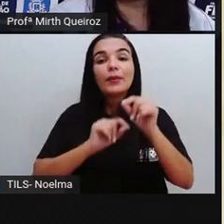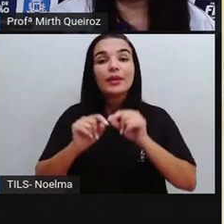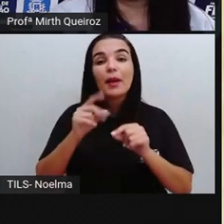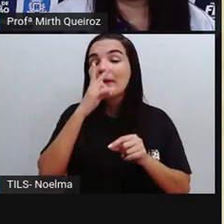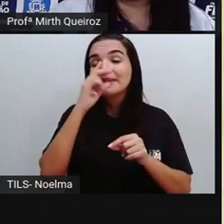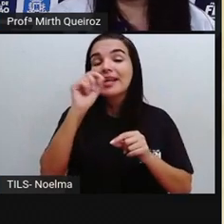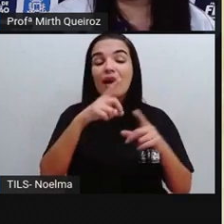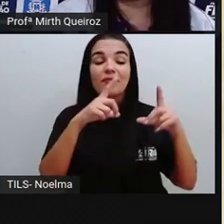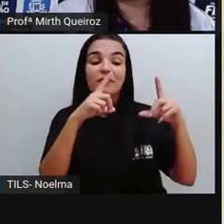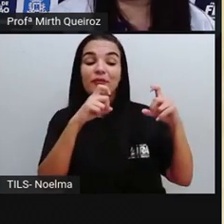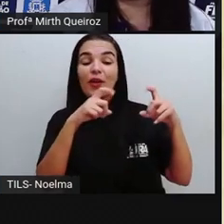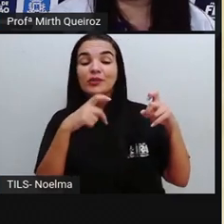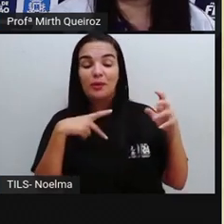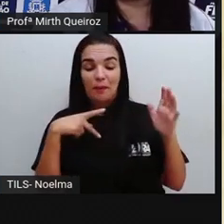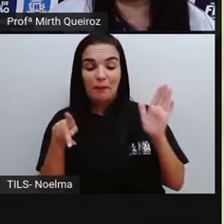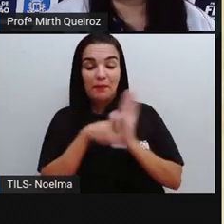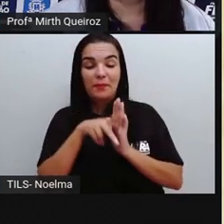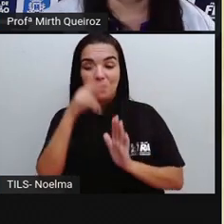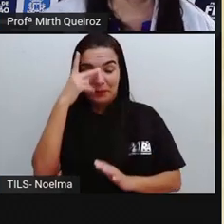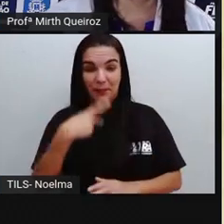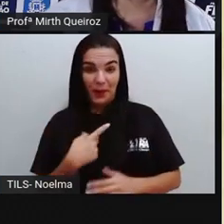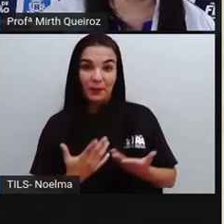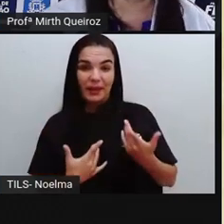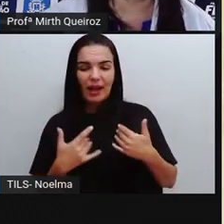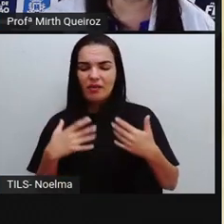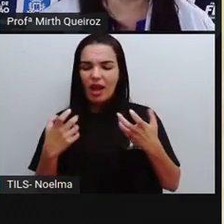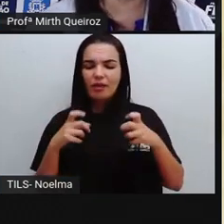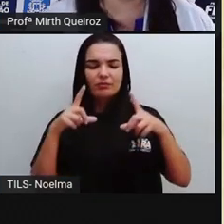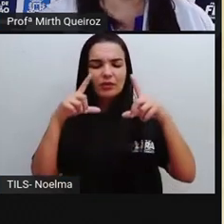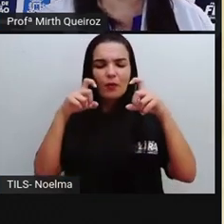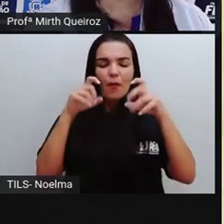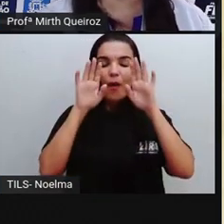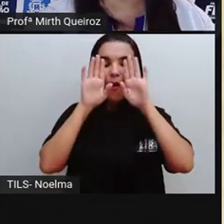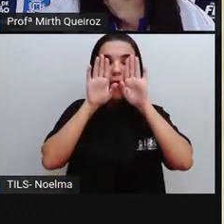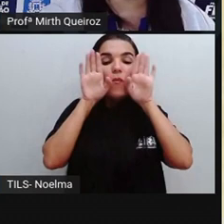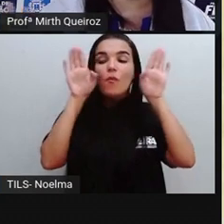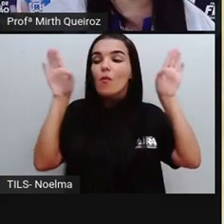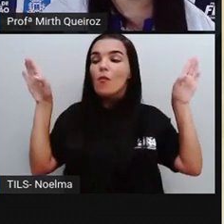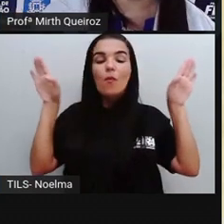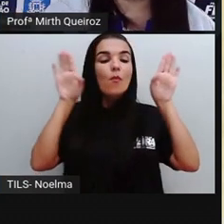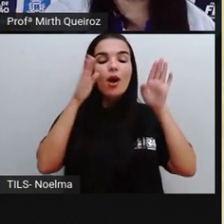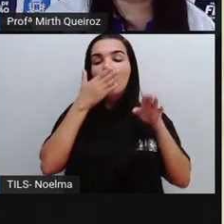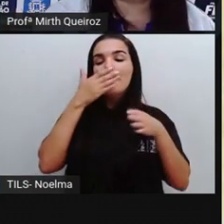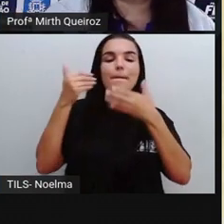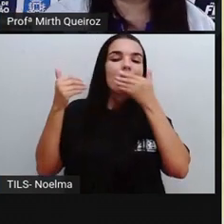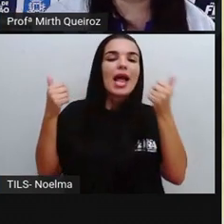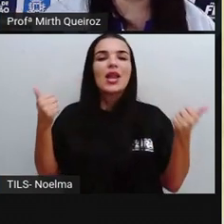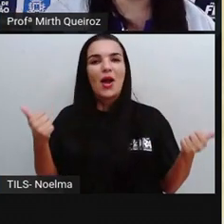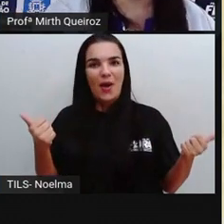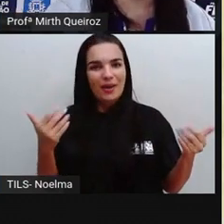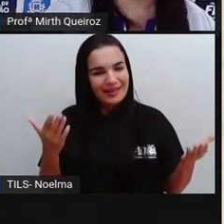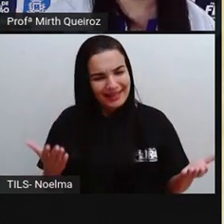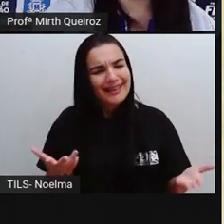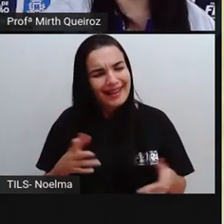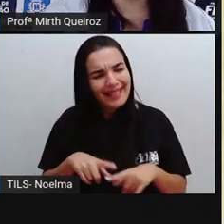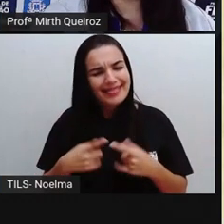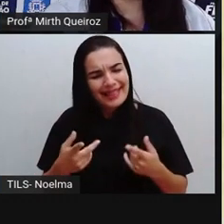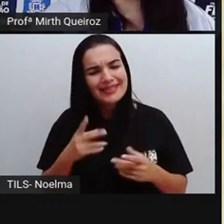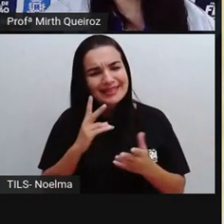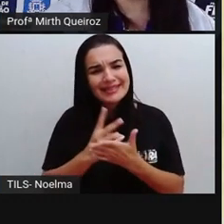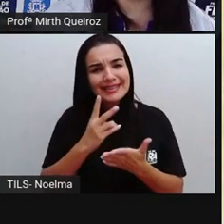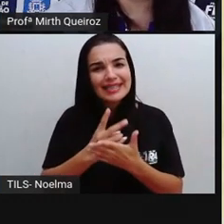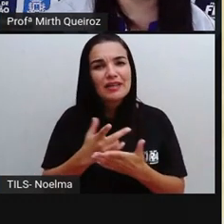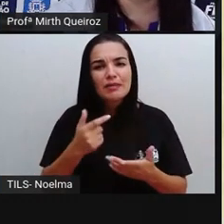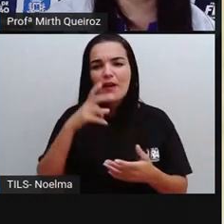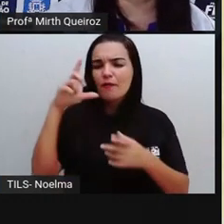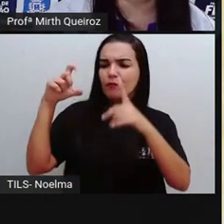foto, uma foto da gente. A gente fala assim, ah, procure aí qual é o meu melhor ângulo, né? Ah, vamos tirar